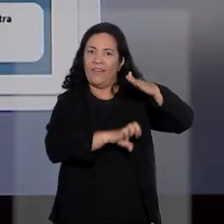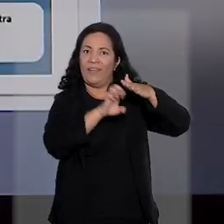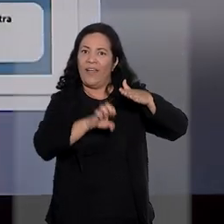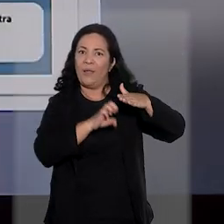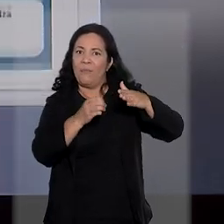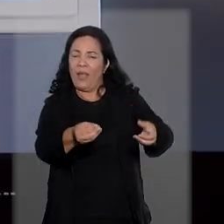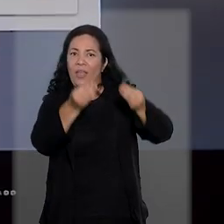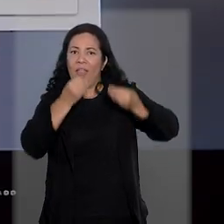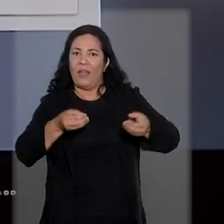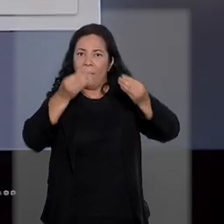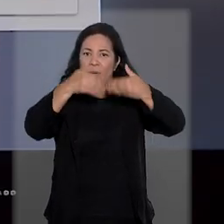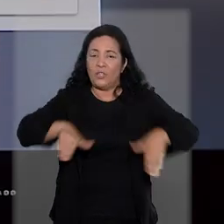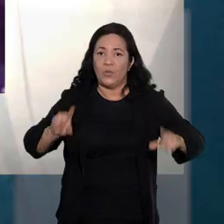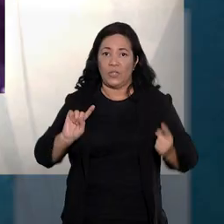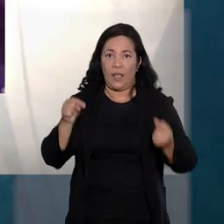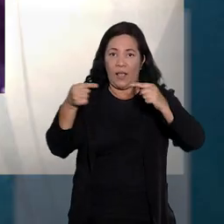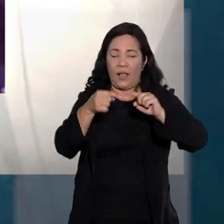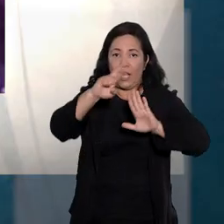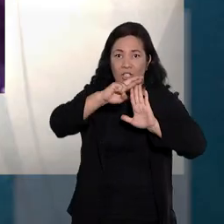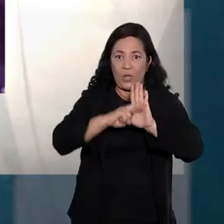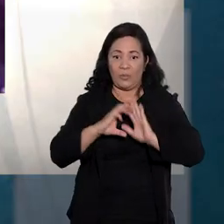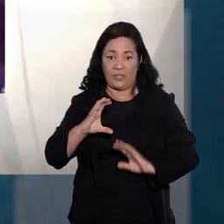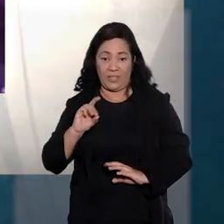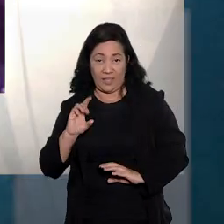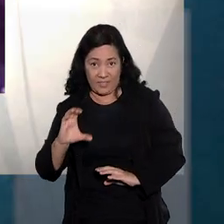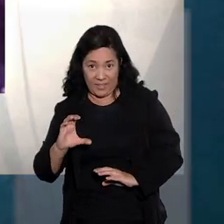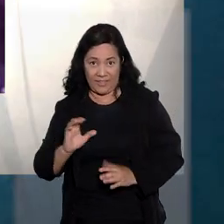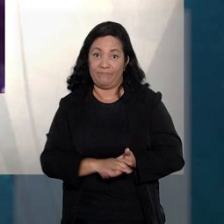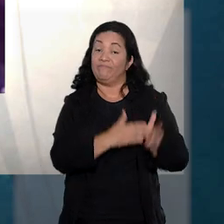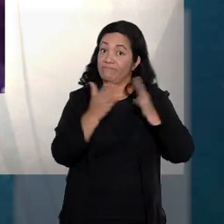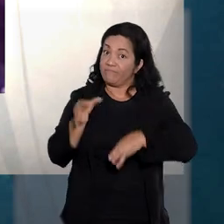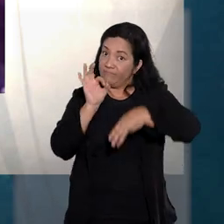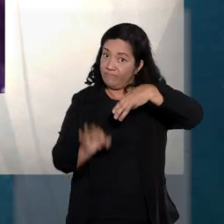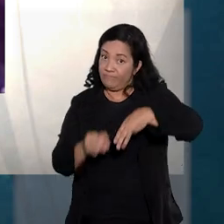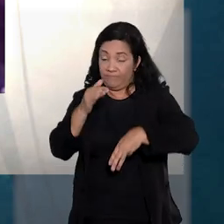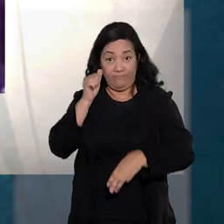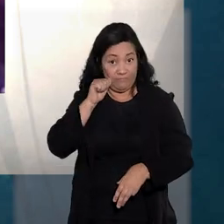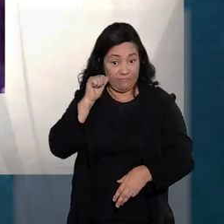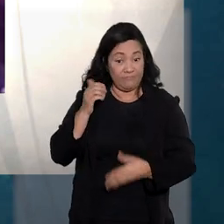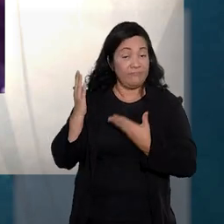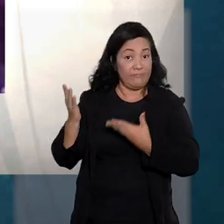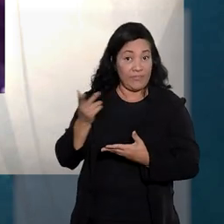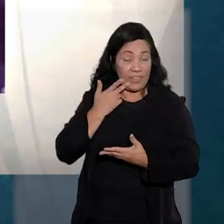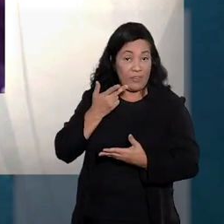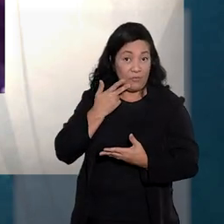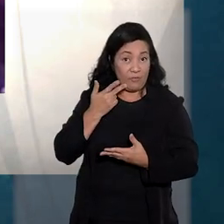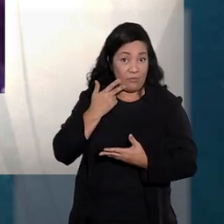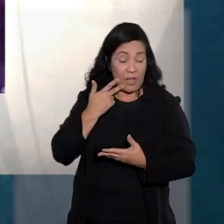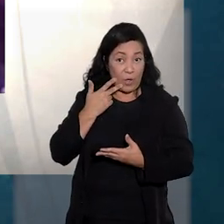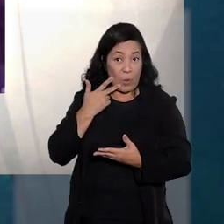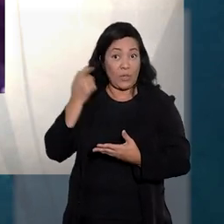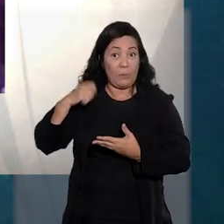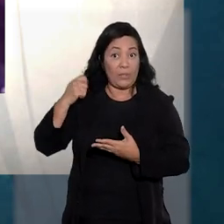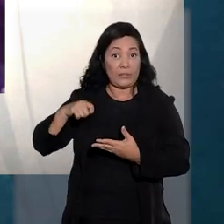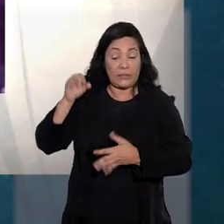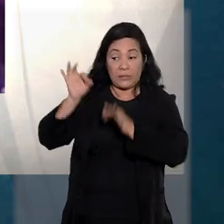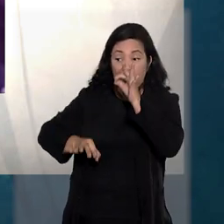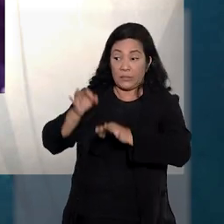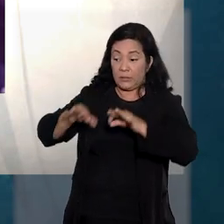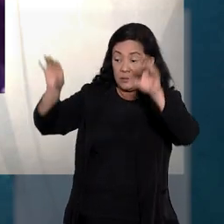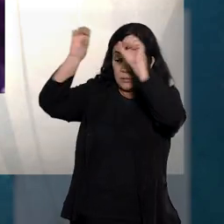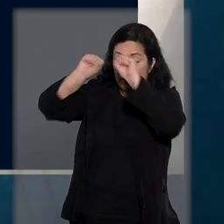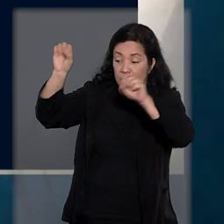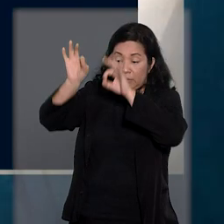a incidência das normas do CDC. Por fim, a magistrada destacou que alterar a conclusão da corte de origem